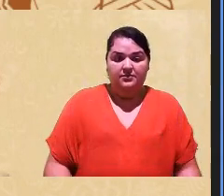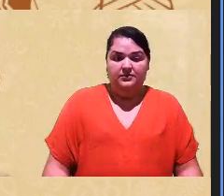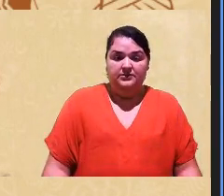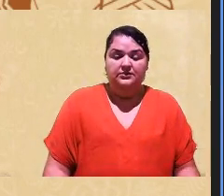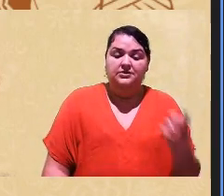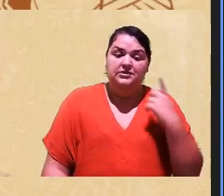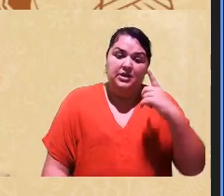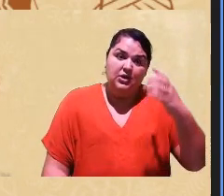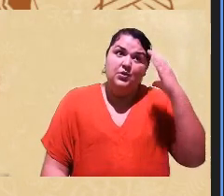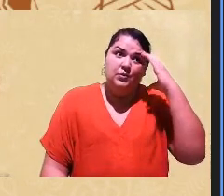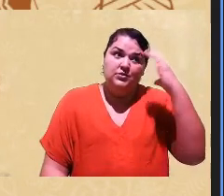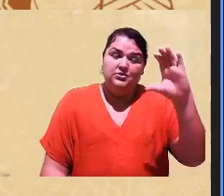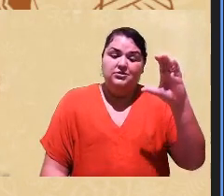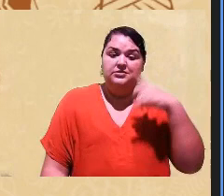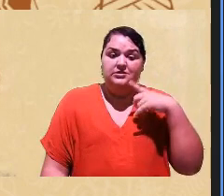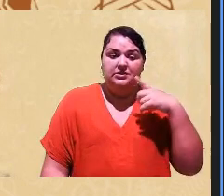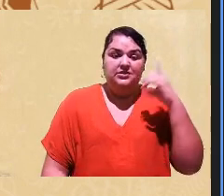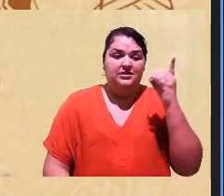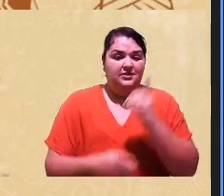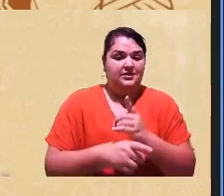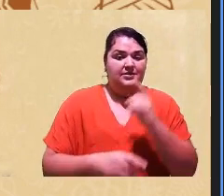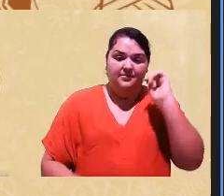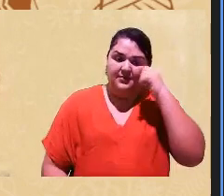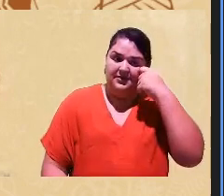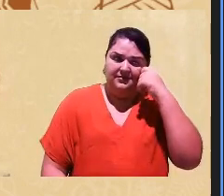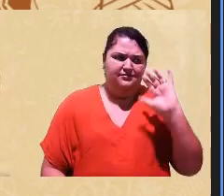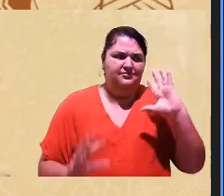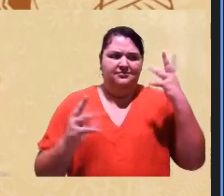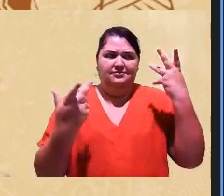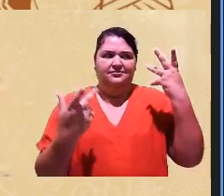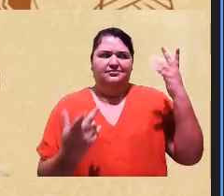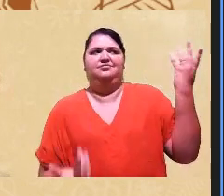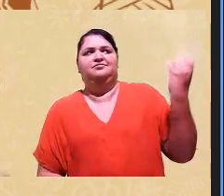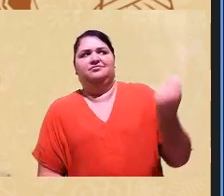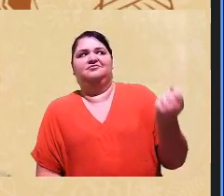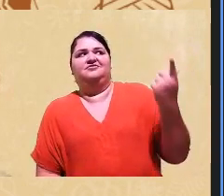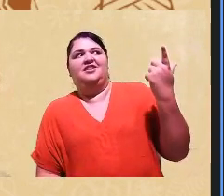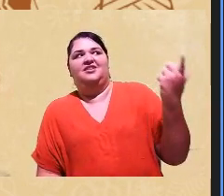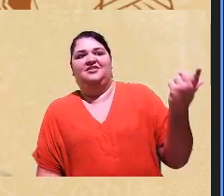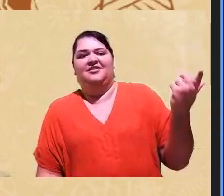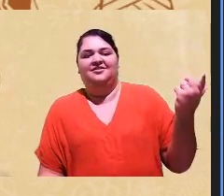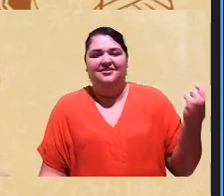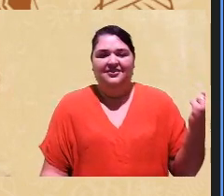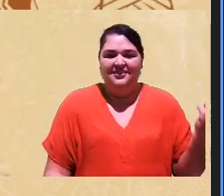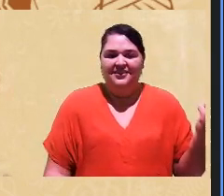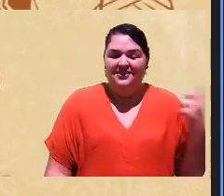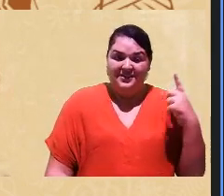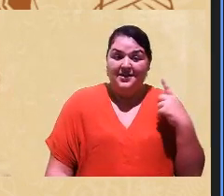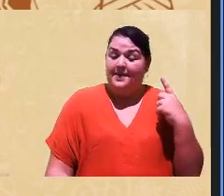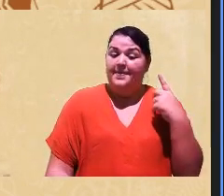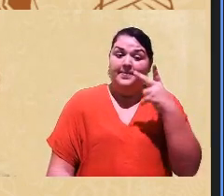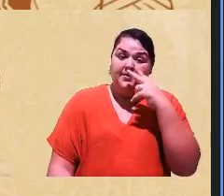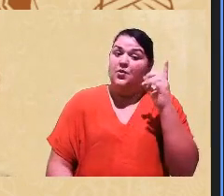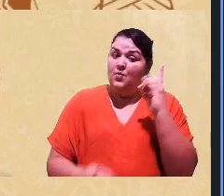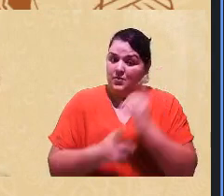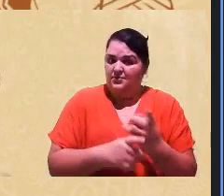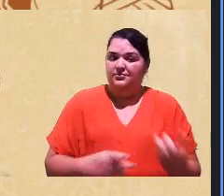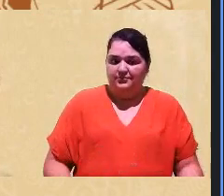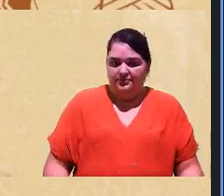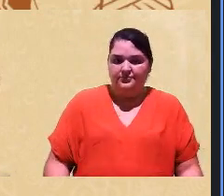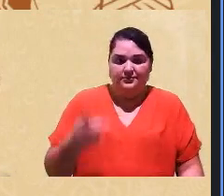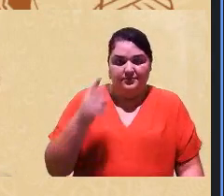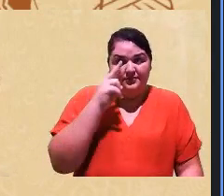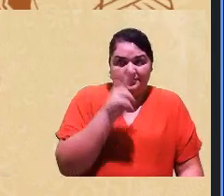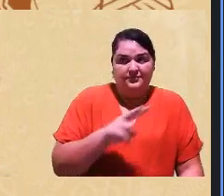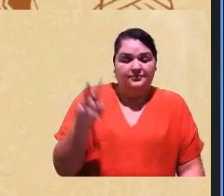achar uma pessoa preta num evento é uma coisa rara e você aqui vai encontrar então do ponto de vista do olhar você vai